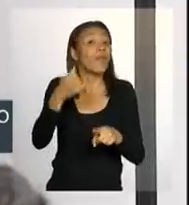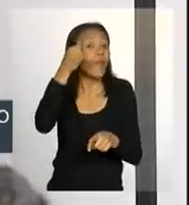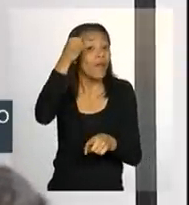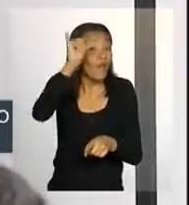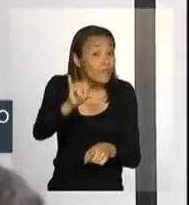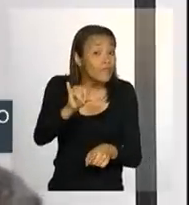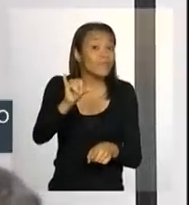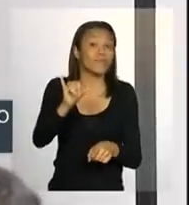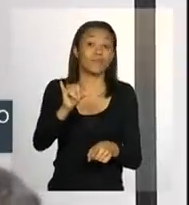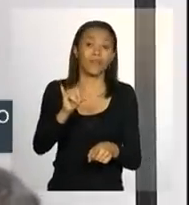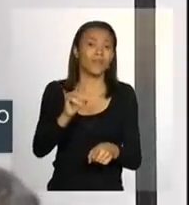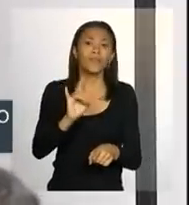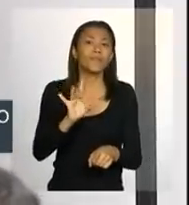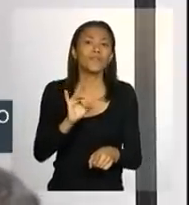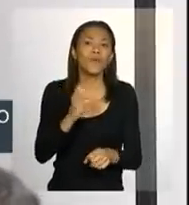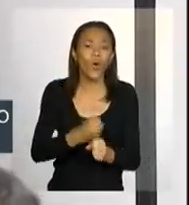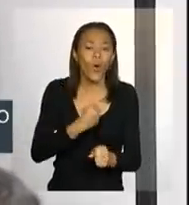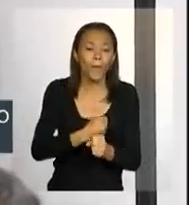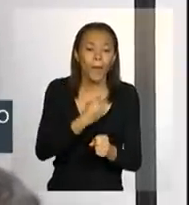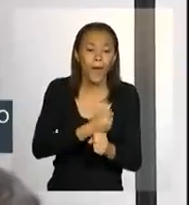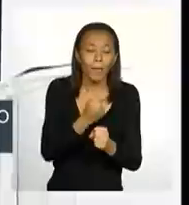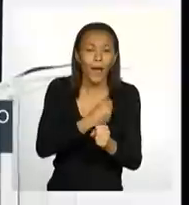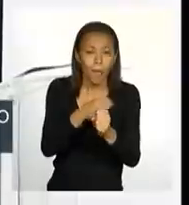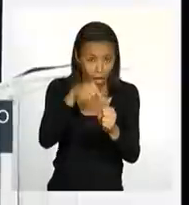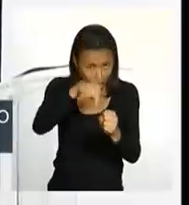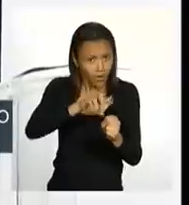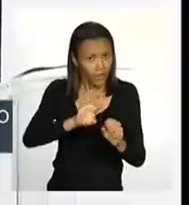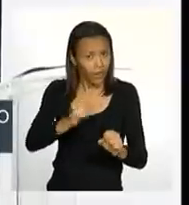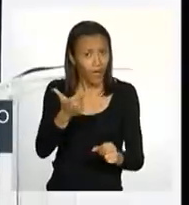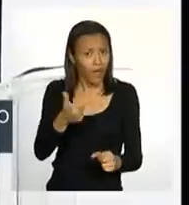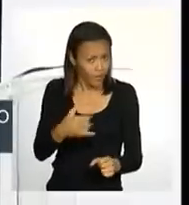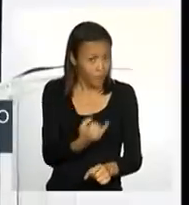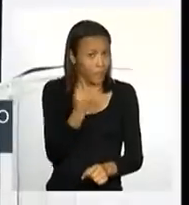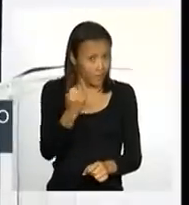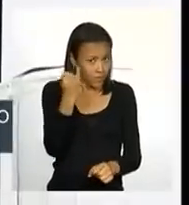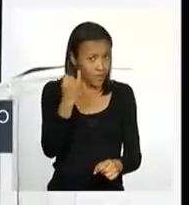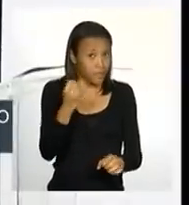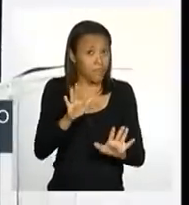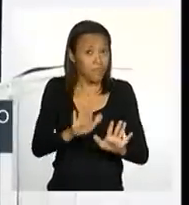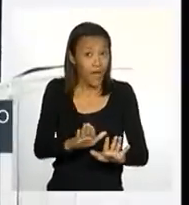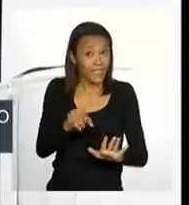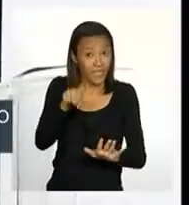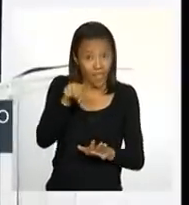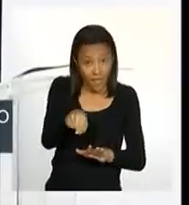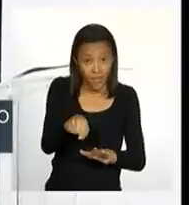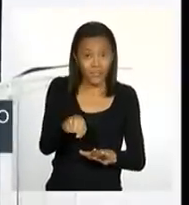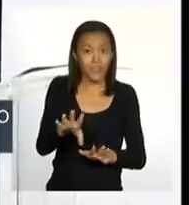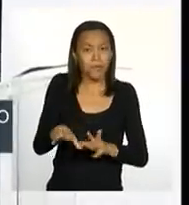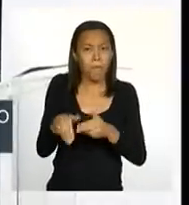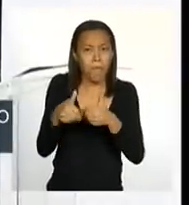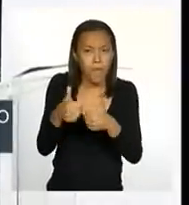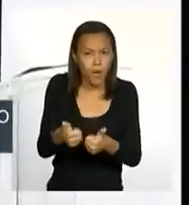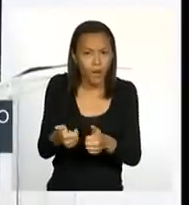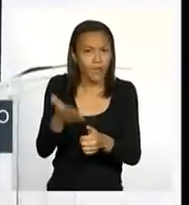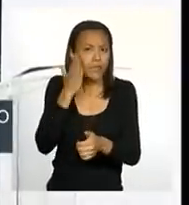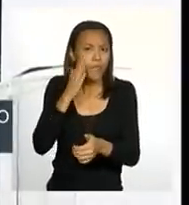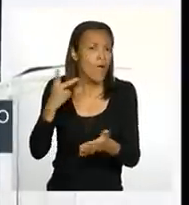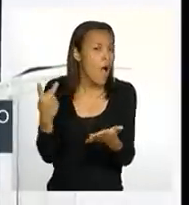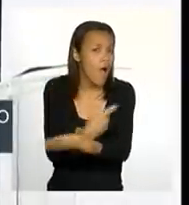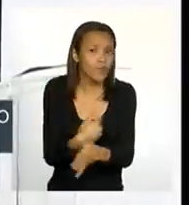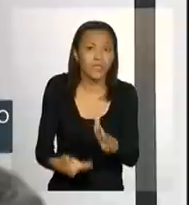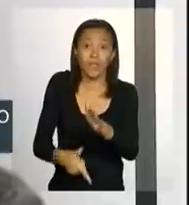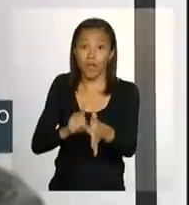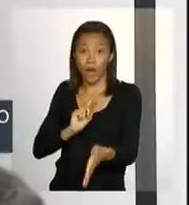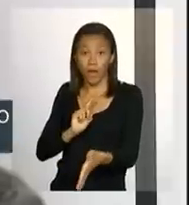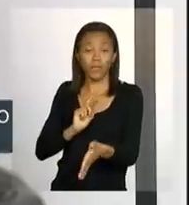não é só obra, a obra é importante, mas esse trabalho de melhorar a predição e melhorar a